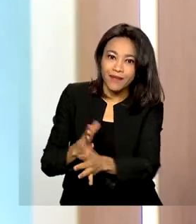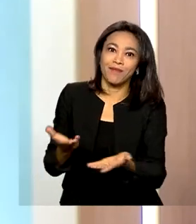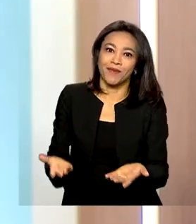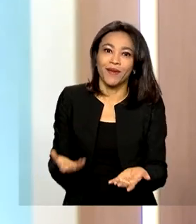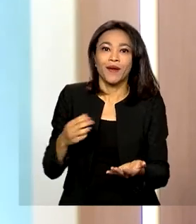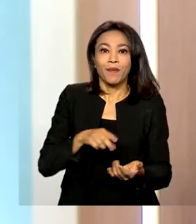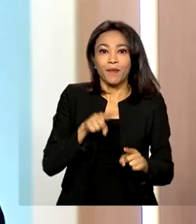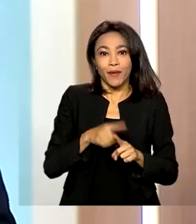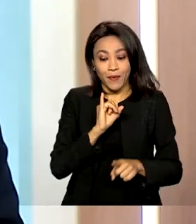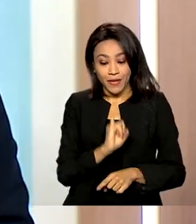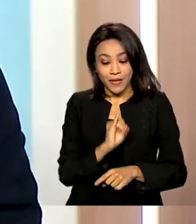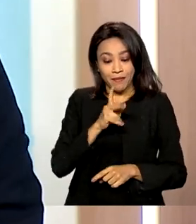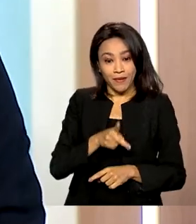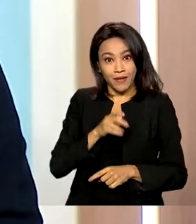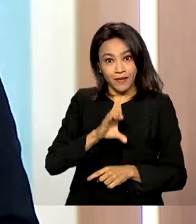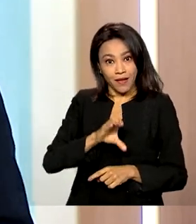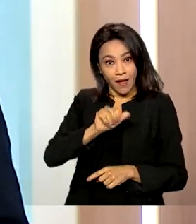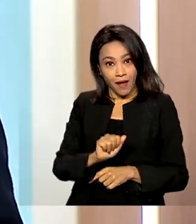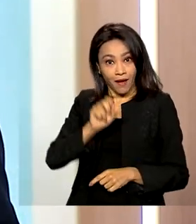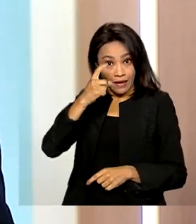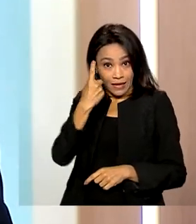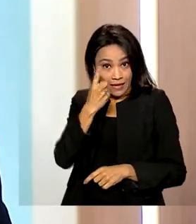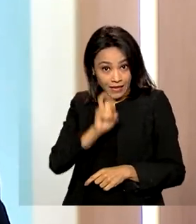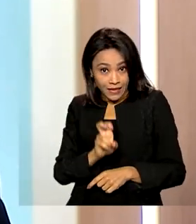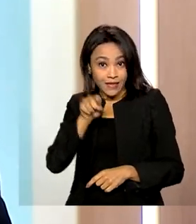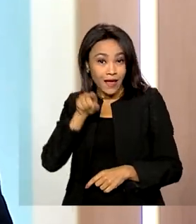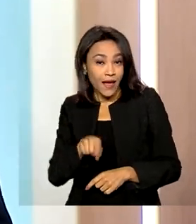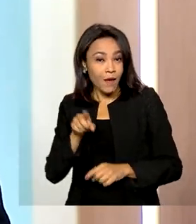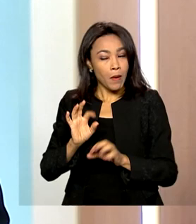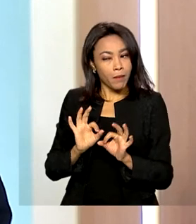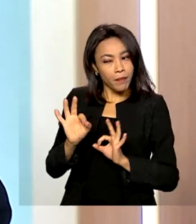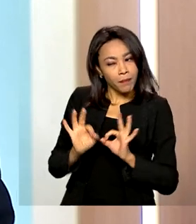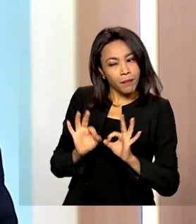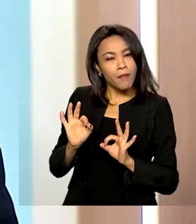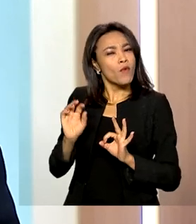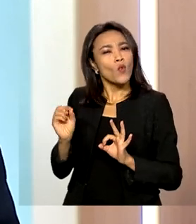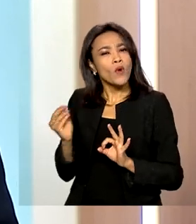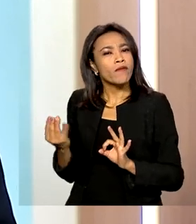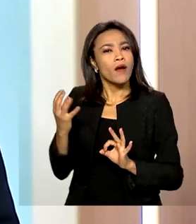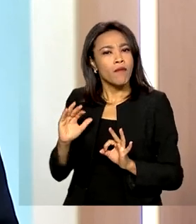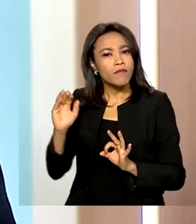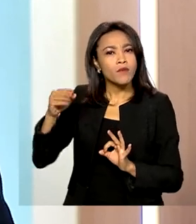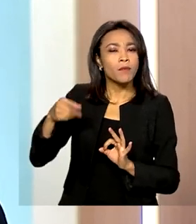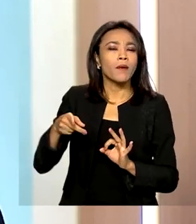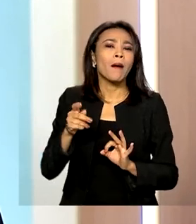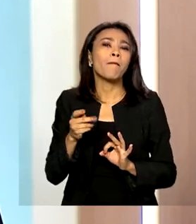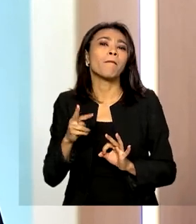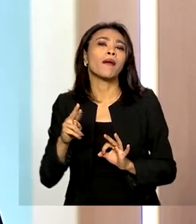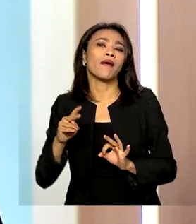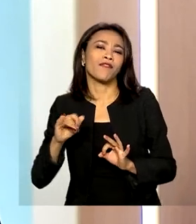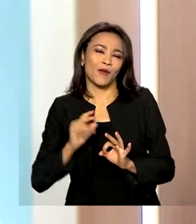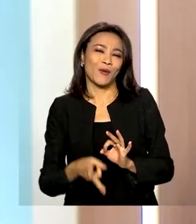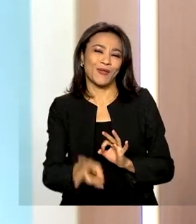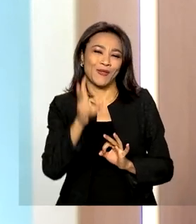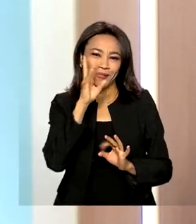o IPCA 15 é uma prévia da inflação de setembro. Essa informação que nós tínhamos para você hoje, continue conosco. Tenha um ótimo dia.